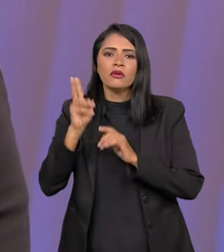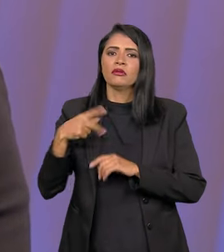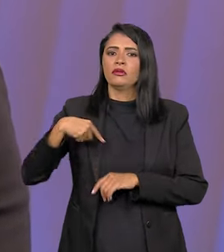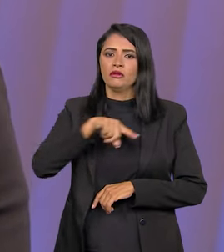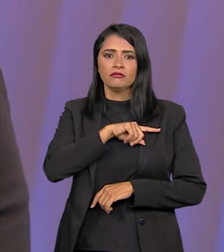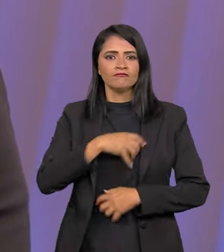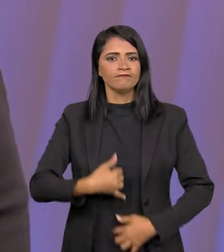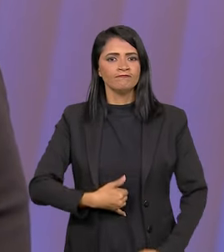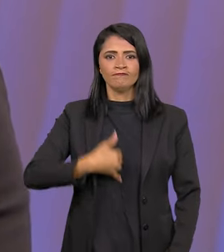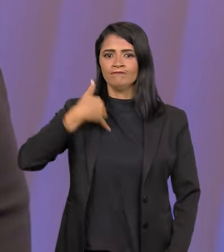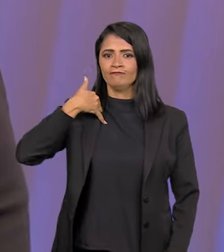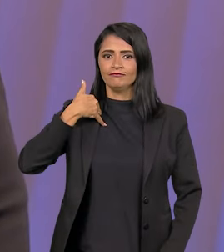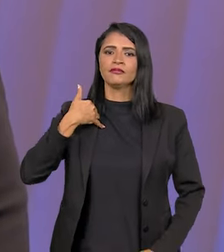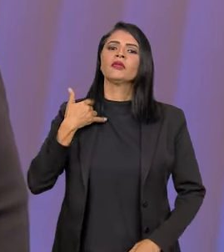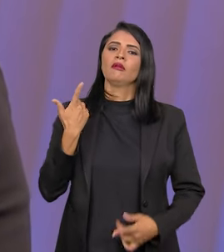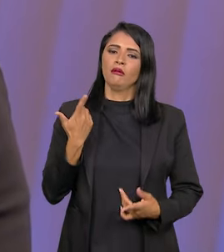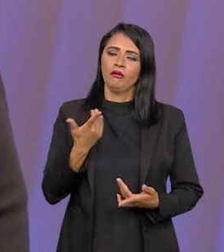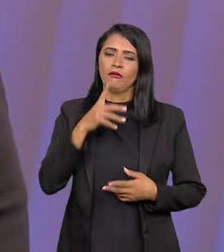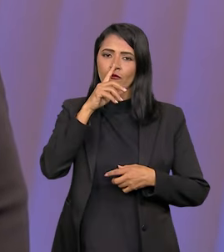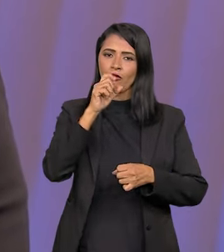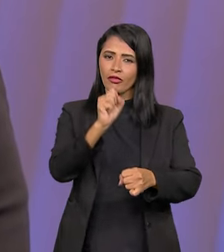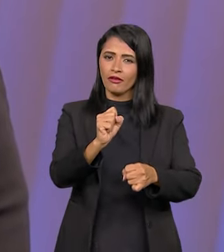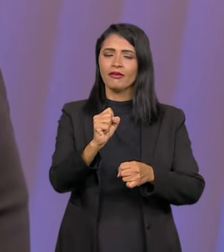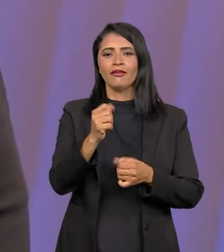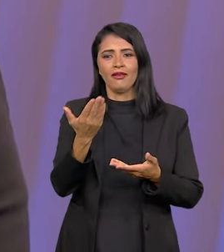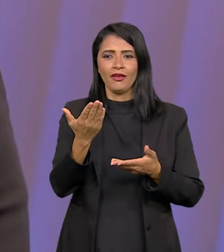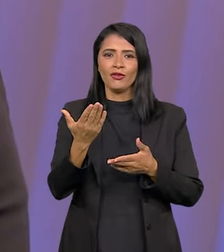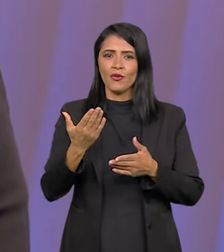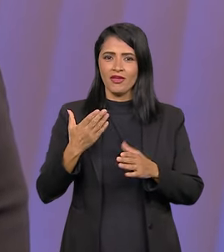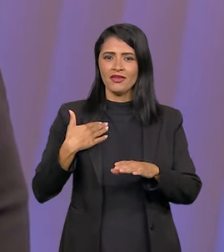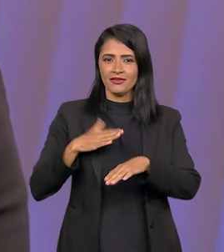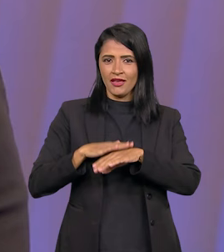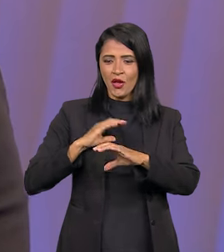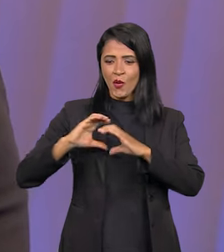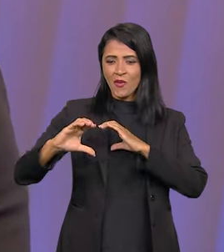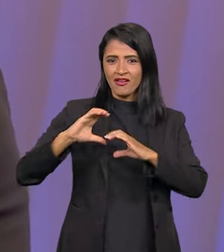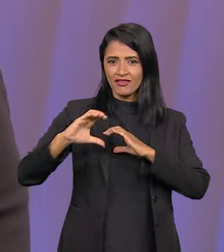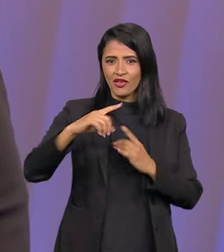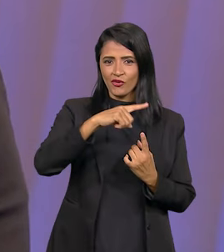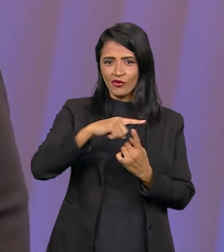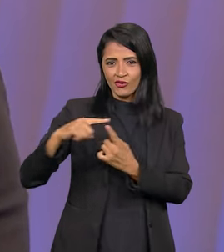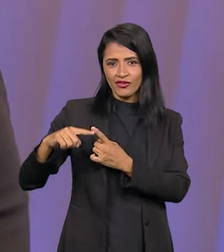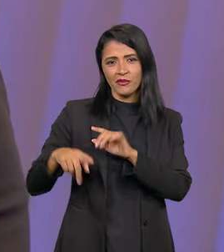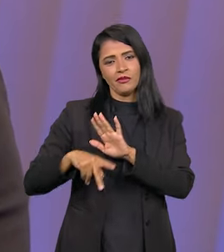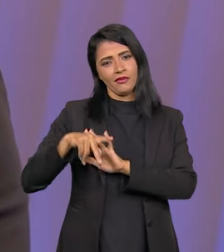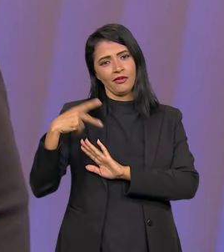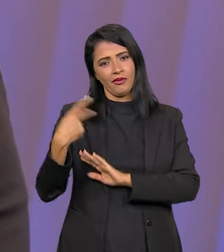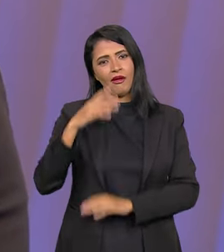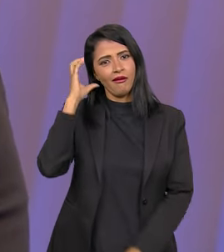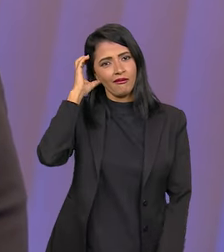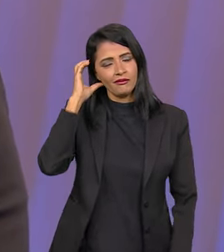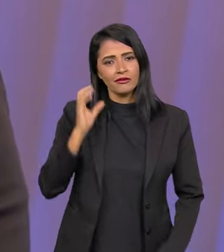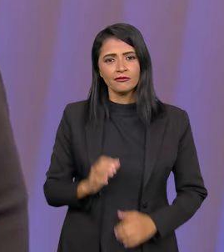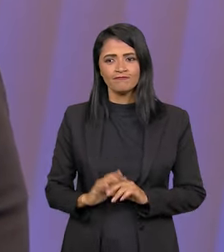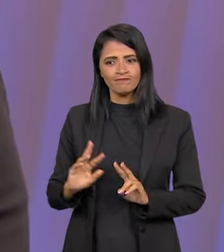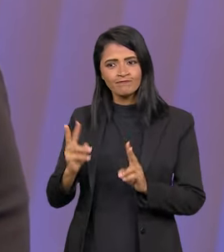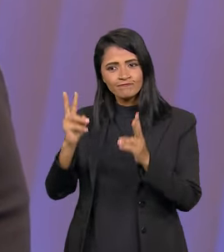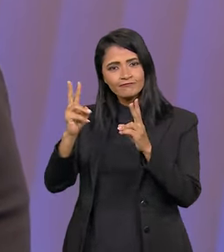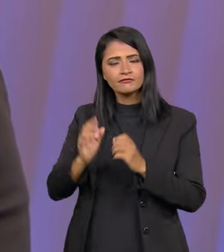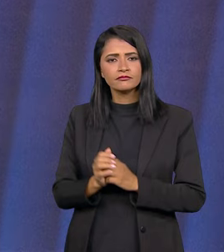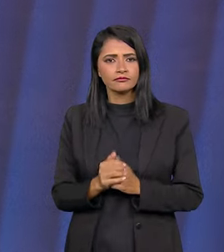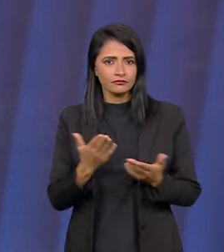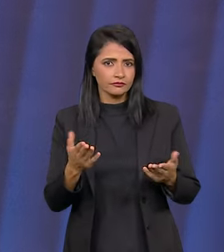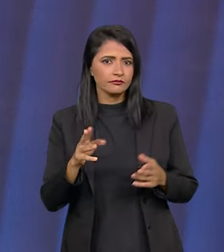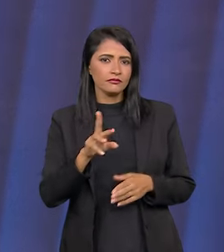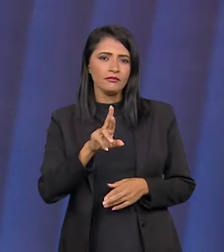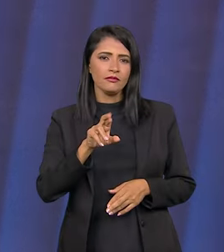rádios, e a gente está aí fortalecendo o nosso meio de comunicação originário, que é as rádios.